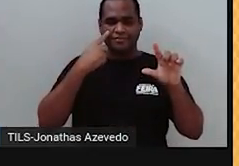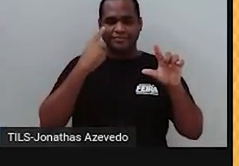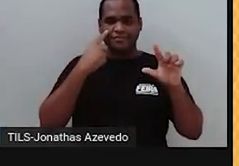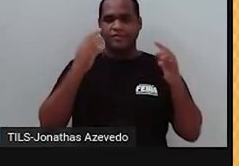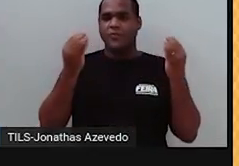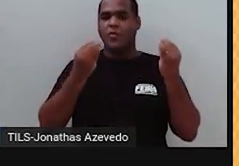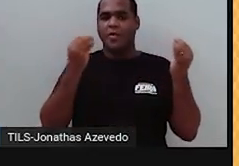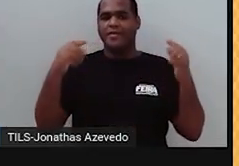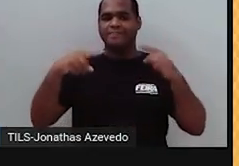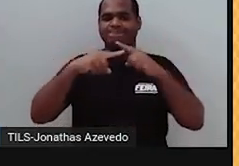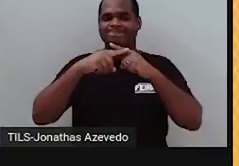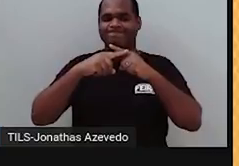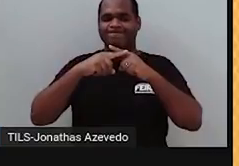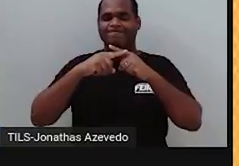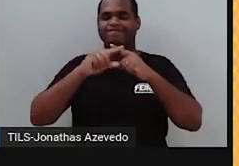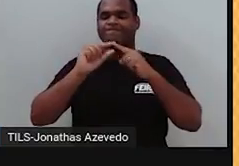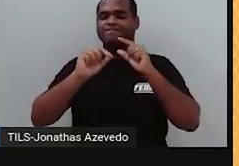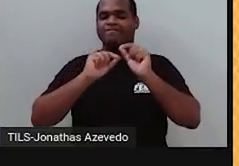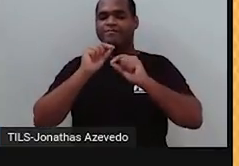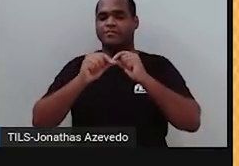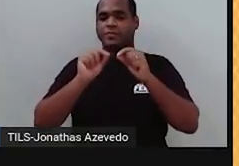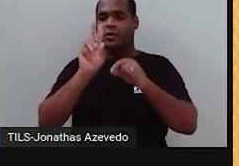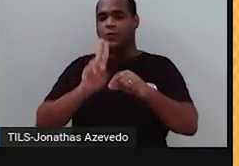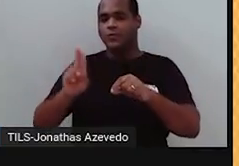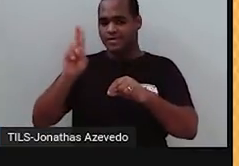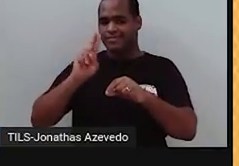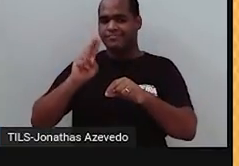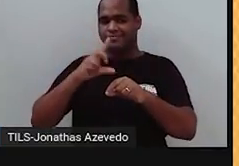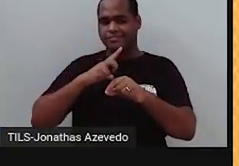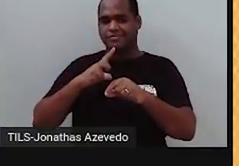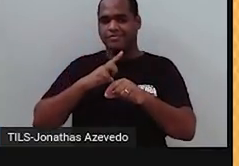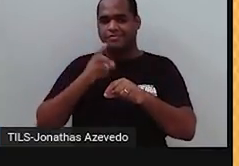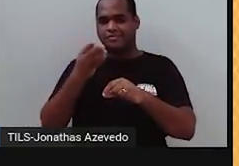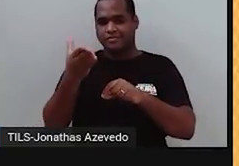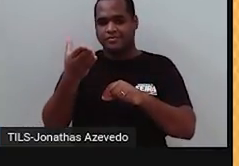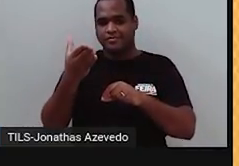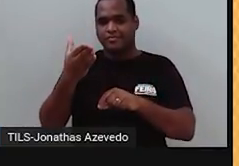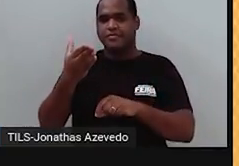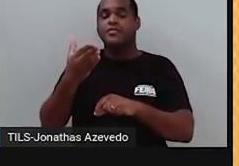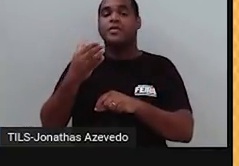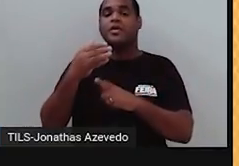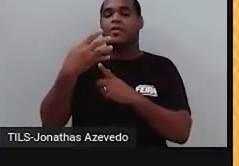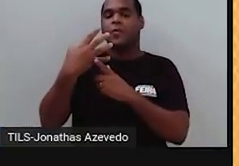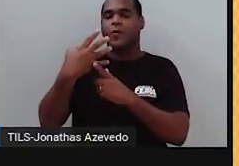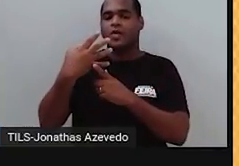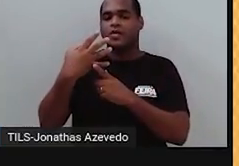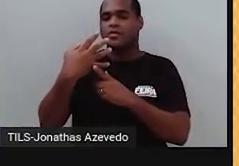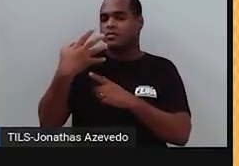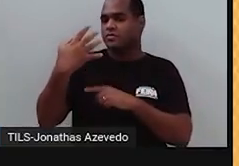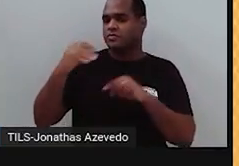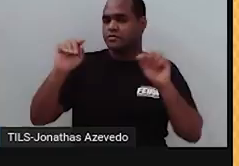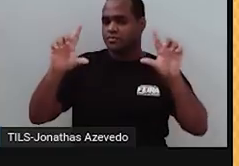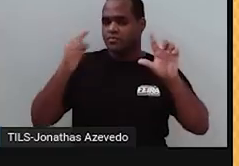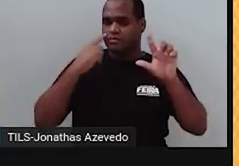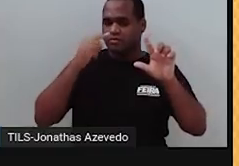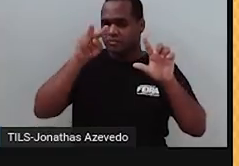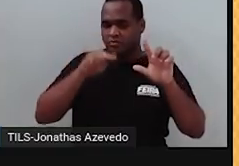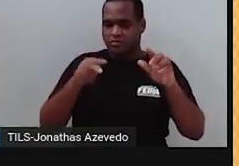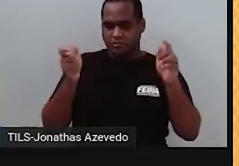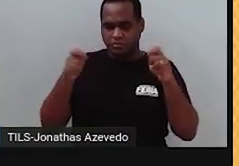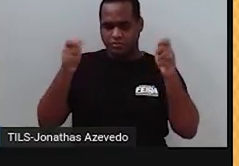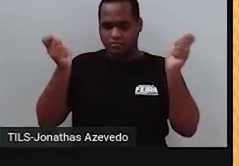qual organismo for, a gente utiliza esse modelo aqui, que chamamos de quadro de punê. No quadro de punê, a gente bota as